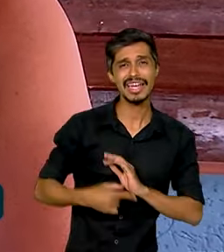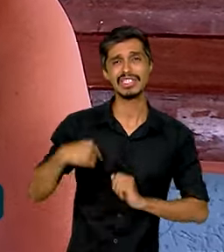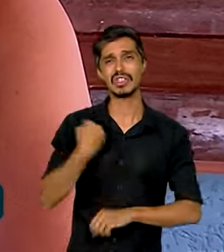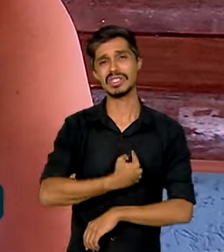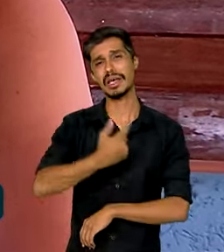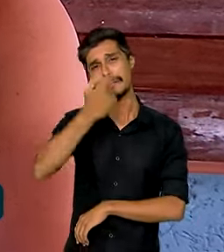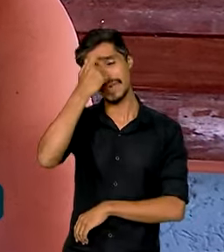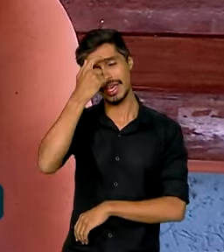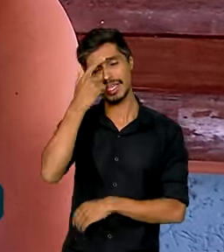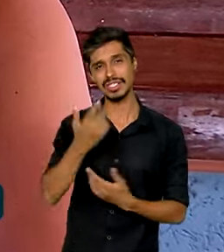fazerem o tratamento.